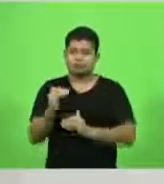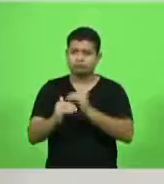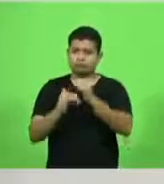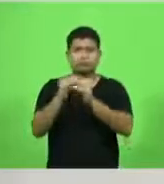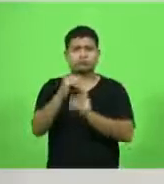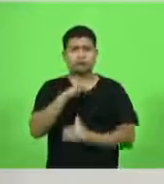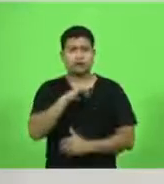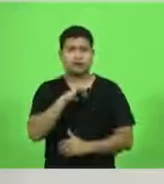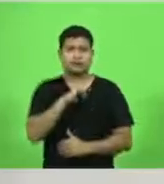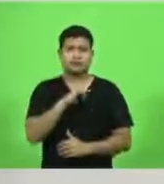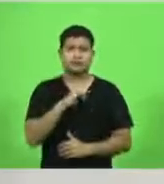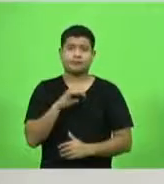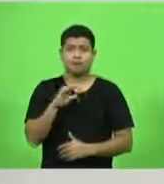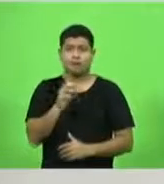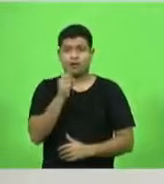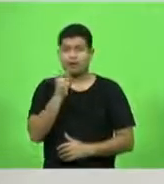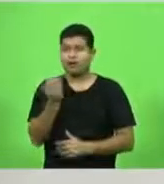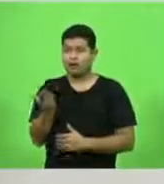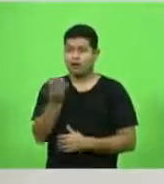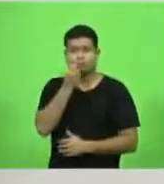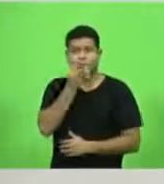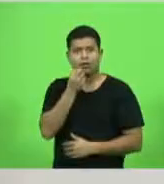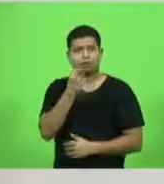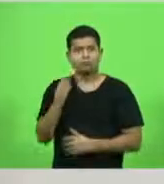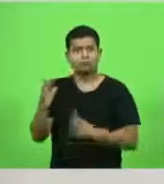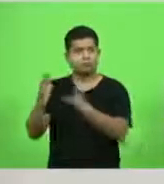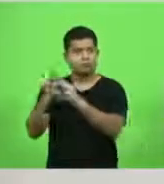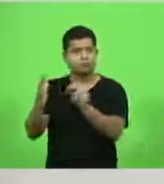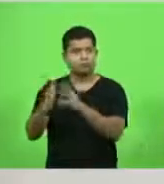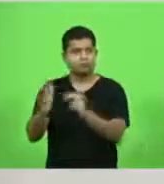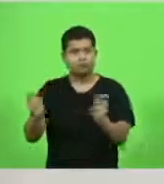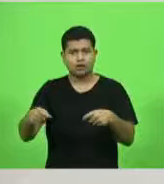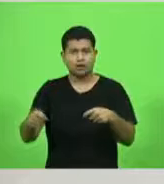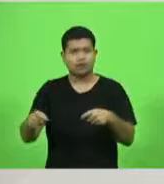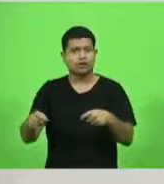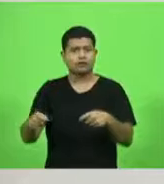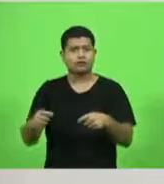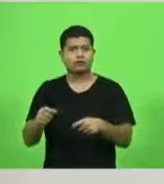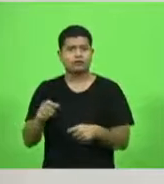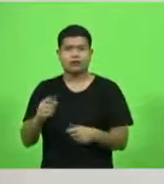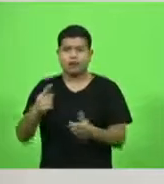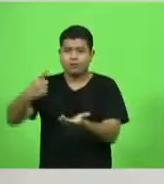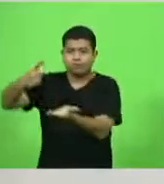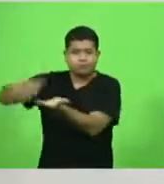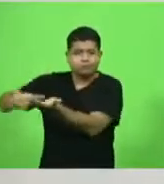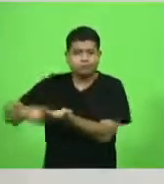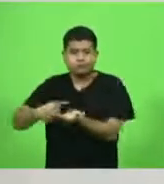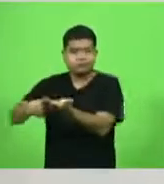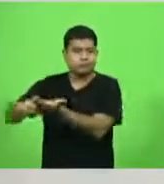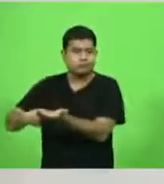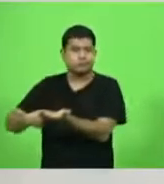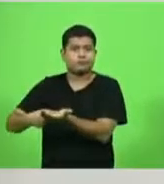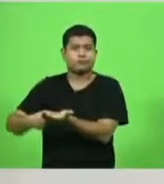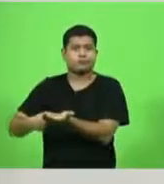e que são bons exemplos das concessões que foram realizadas